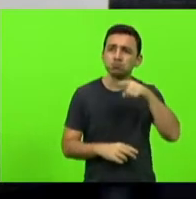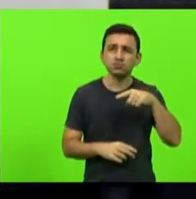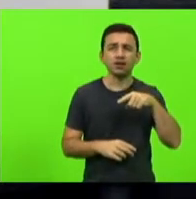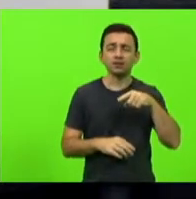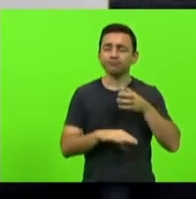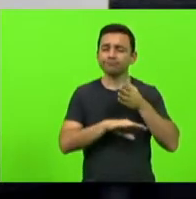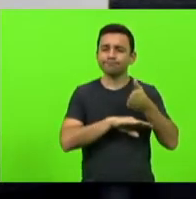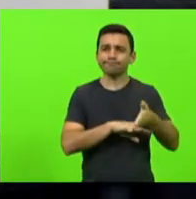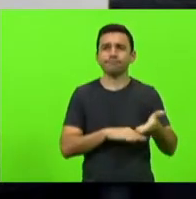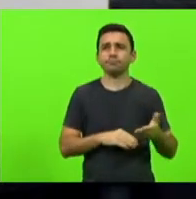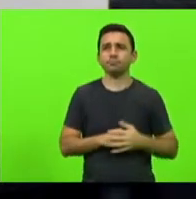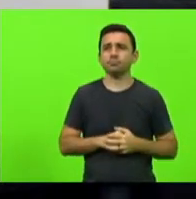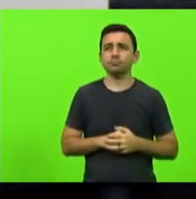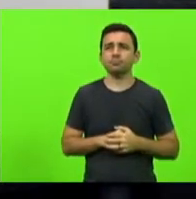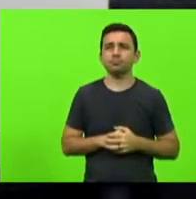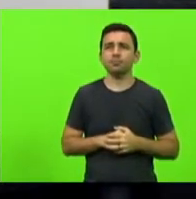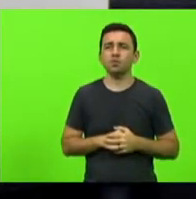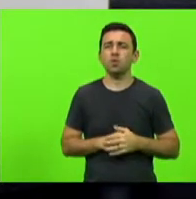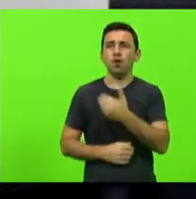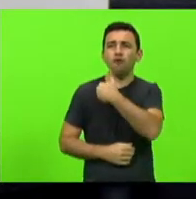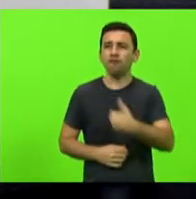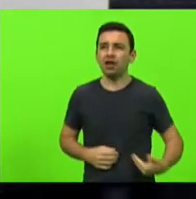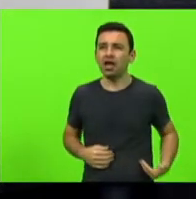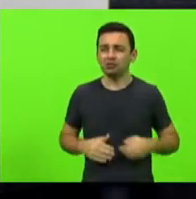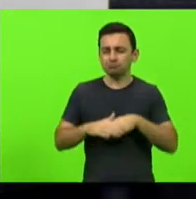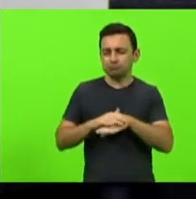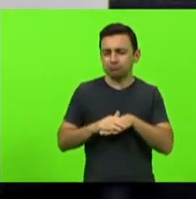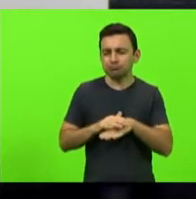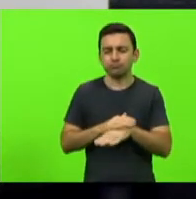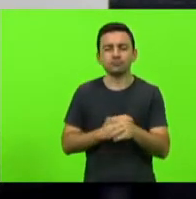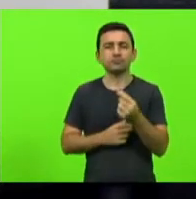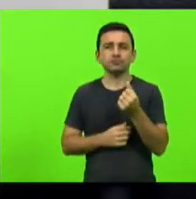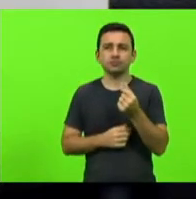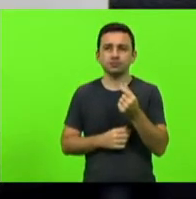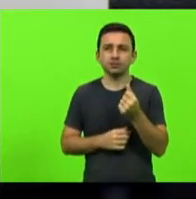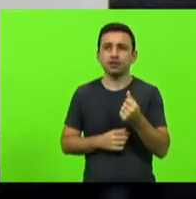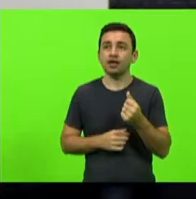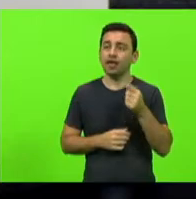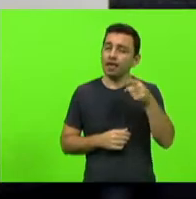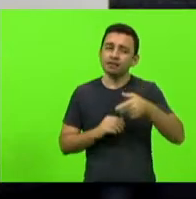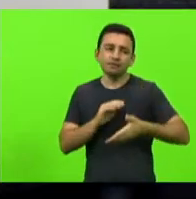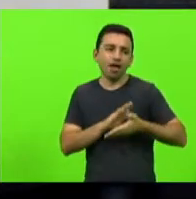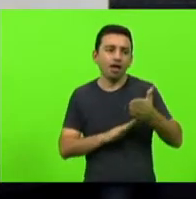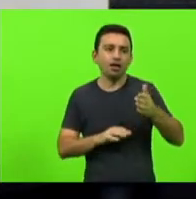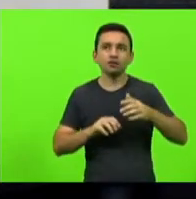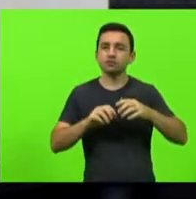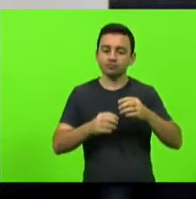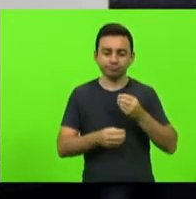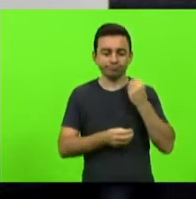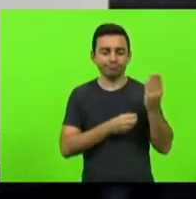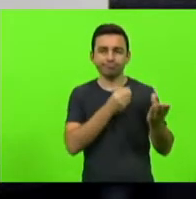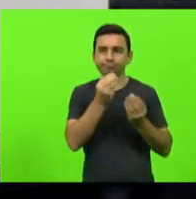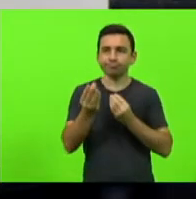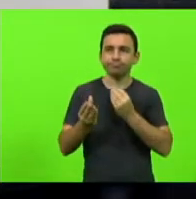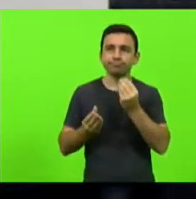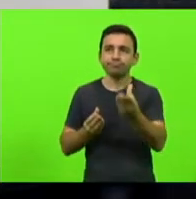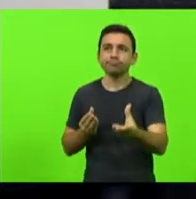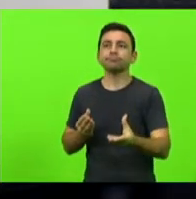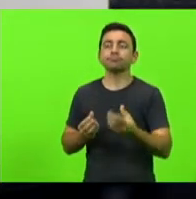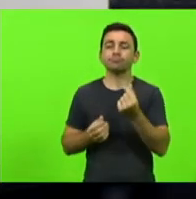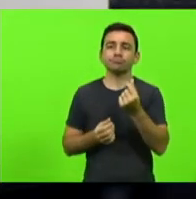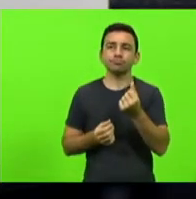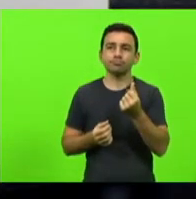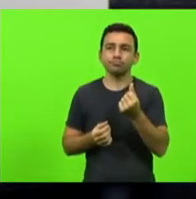de dinheiro e sai por aí entregando dinheiro para os prefeitos em troca de campanha